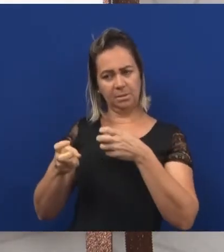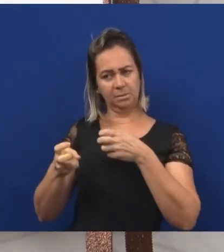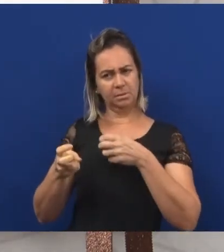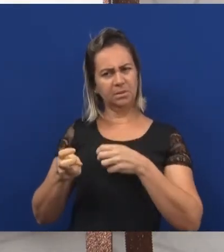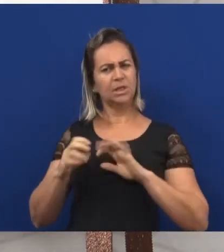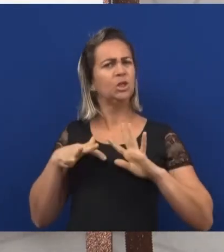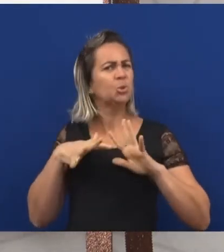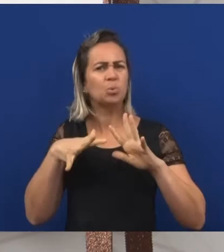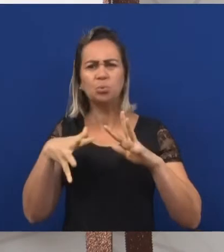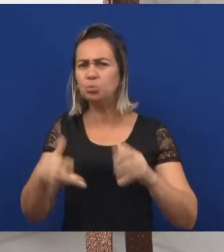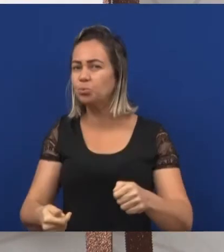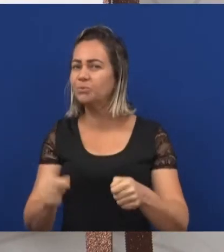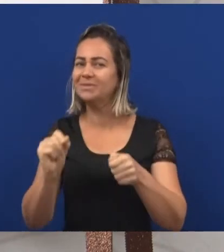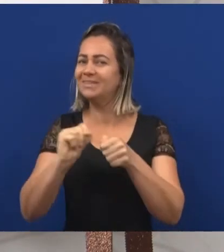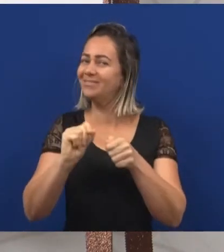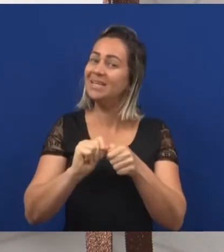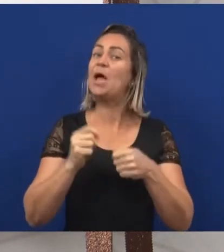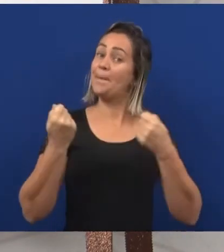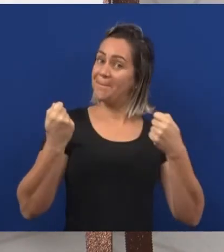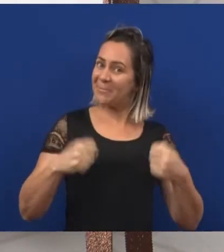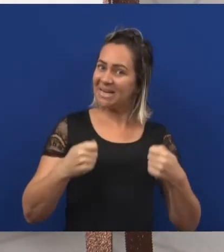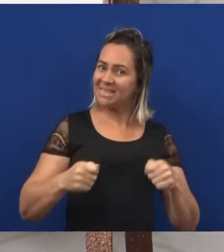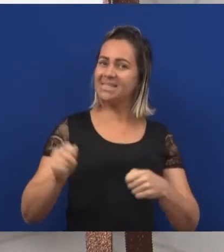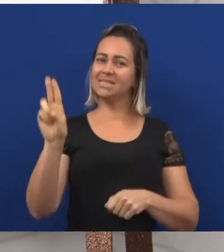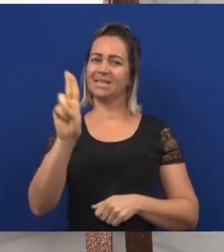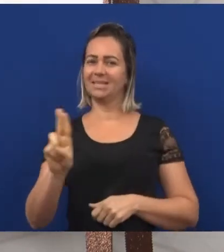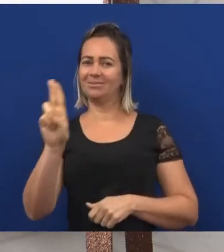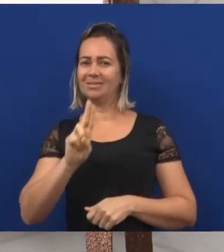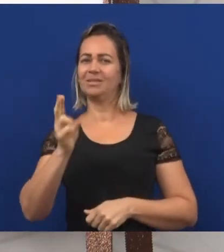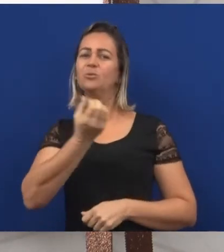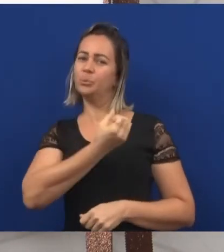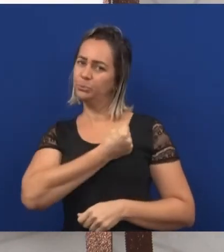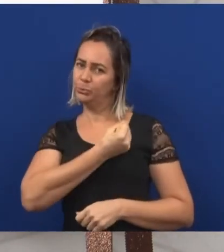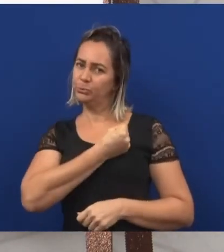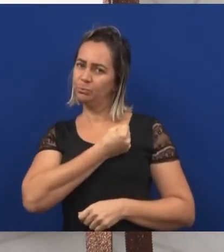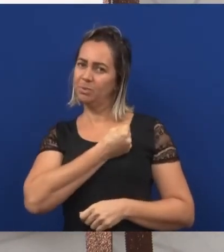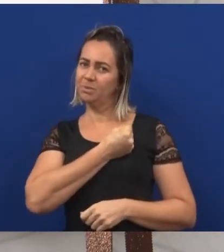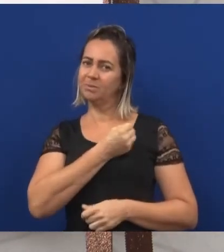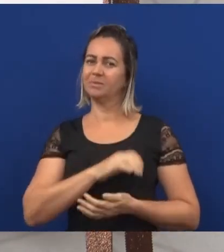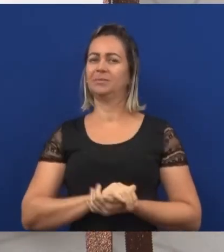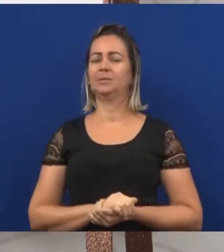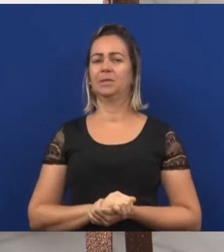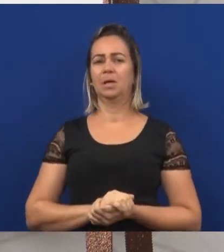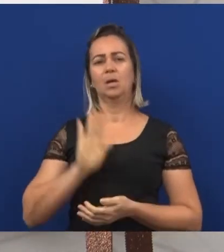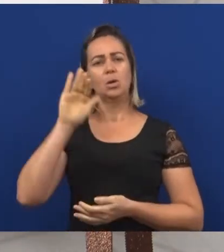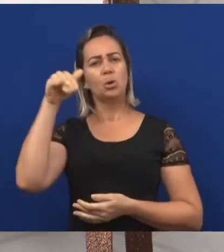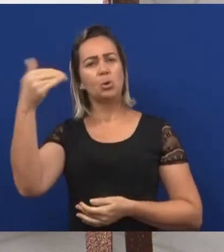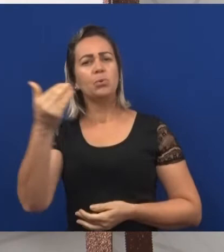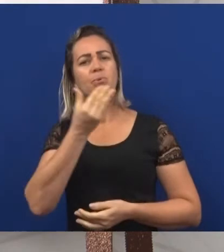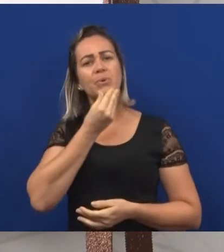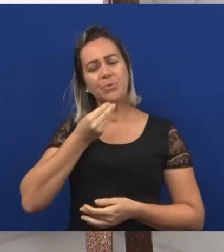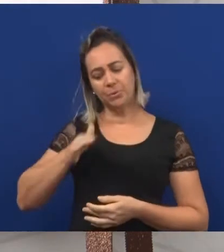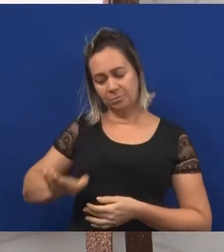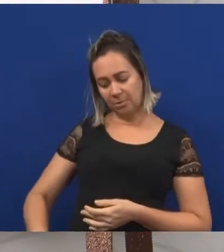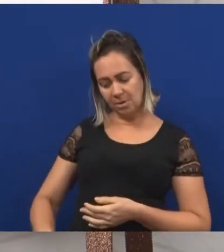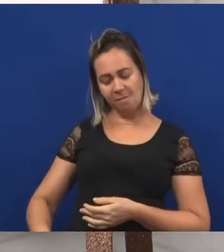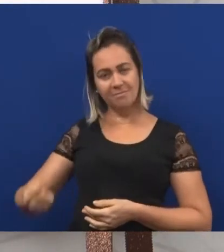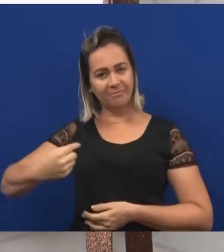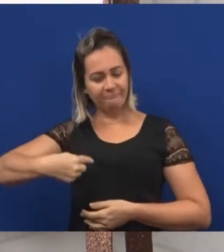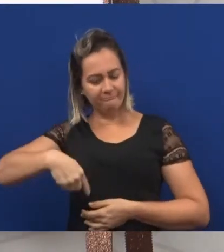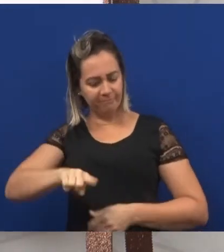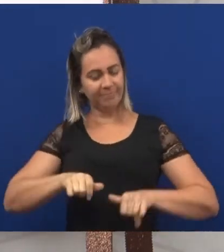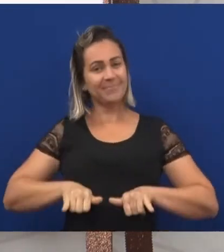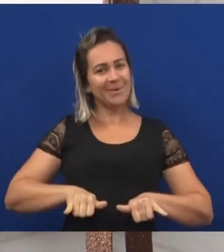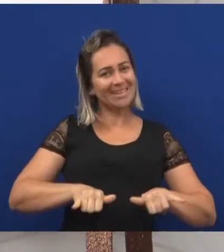em tudo que eu vou fazer, eu uso números no meu dia a dia. Quando o Gabriel estava no mercado, ele